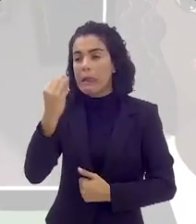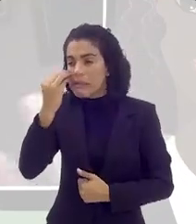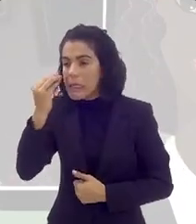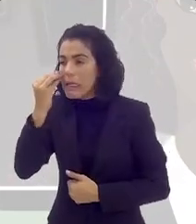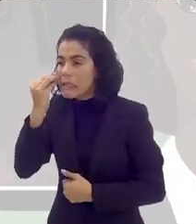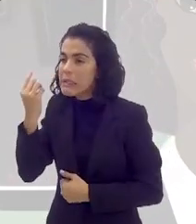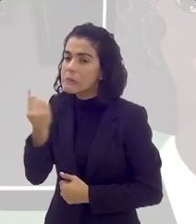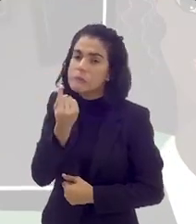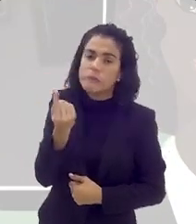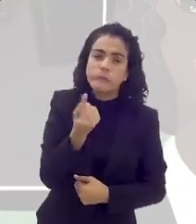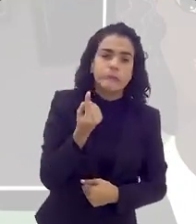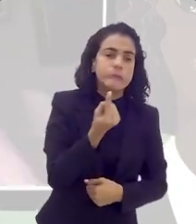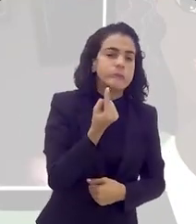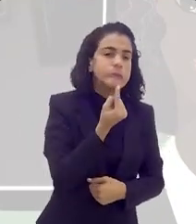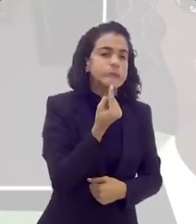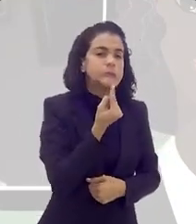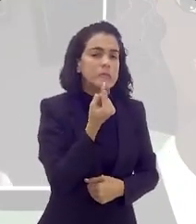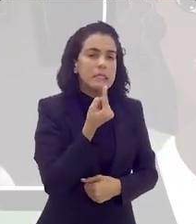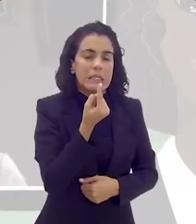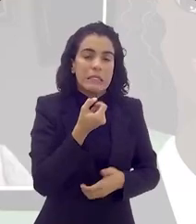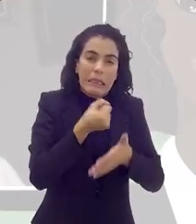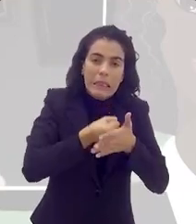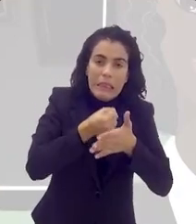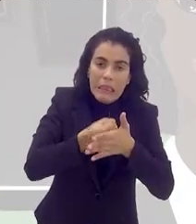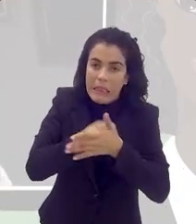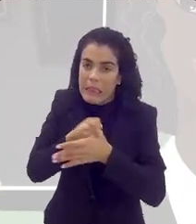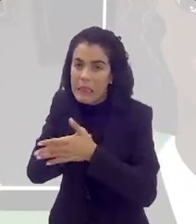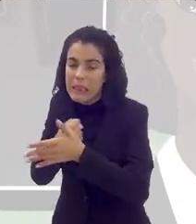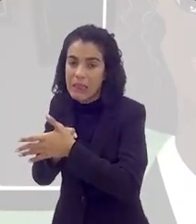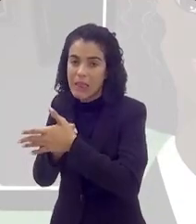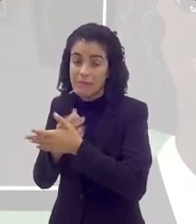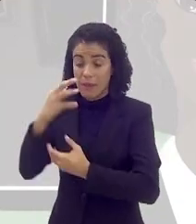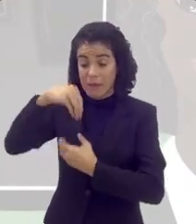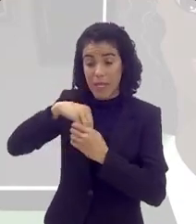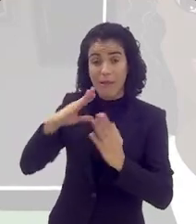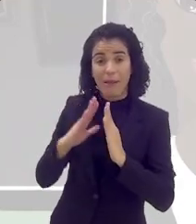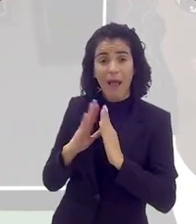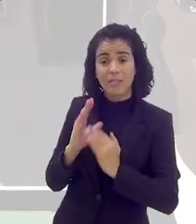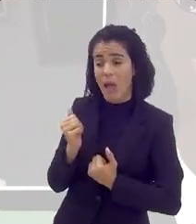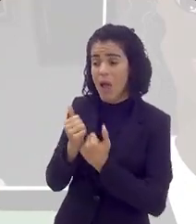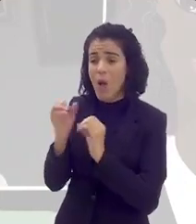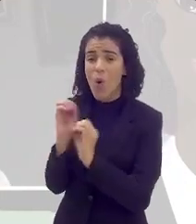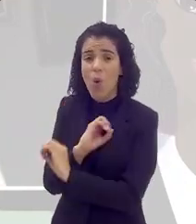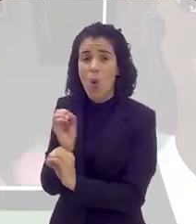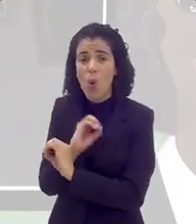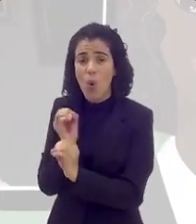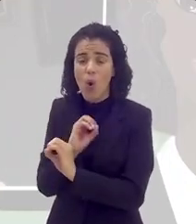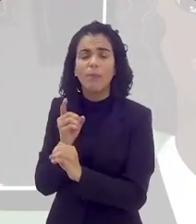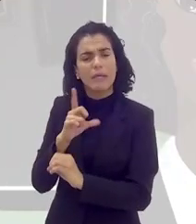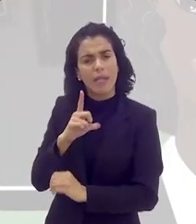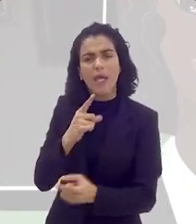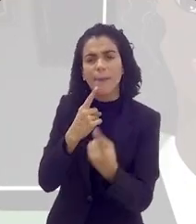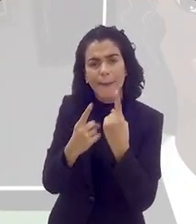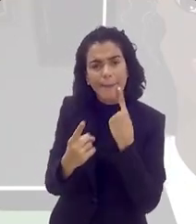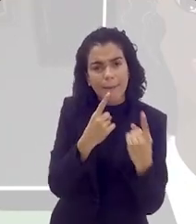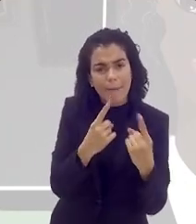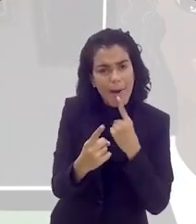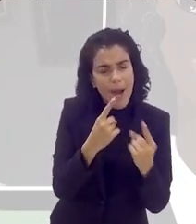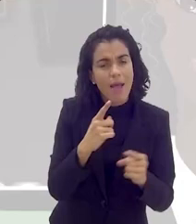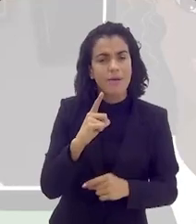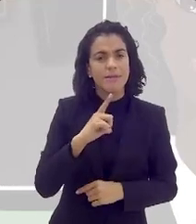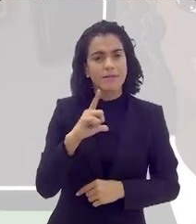tenta buscar isso sozinha, né? E não tem essa base dentro de casa. Mas, existindo diálogo,